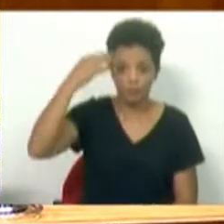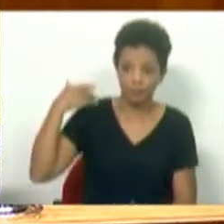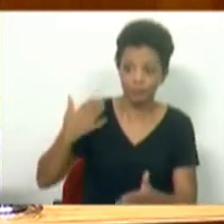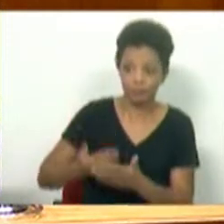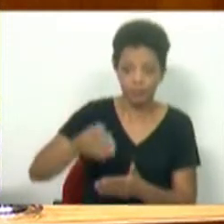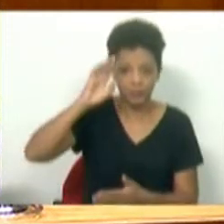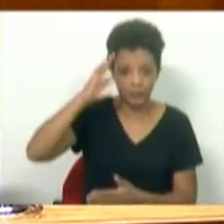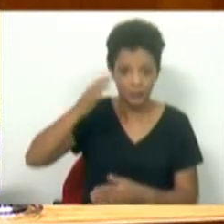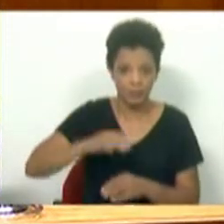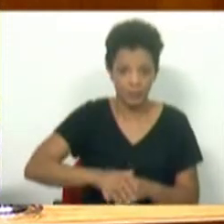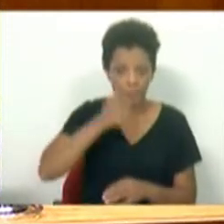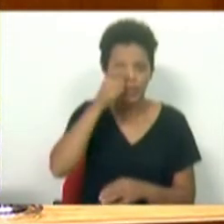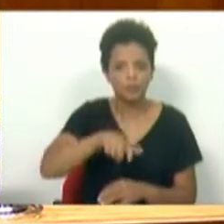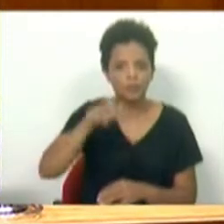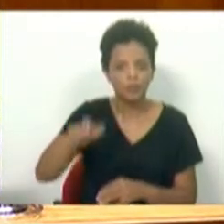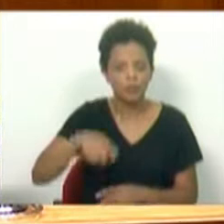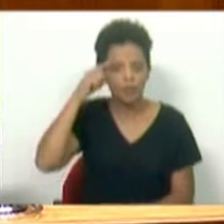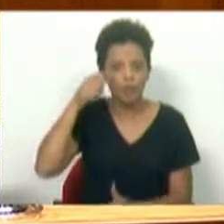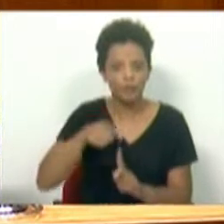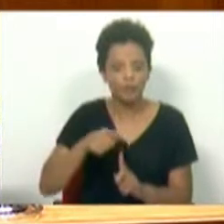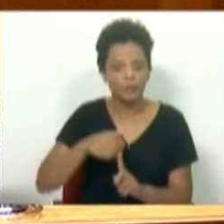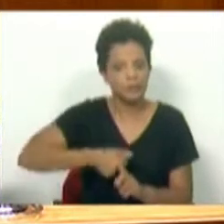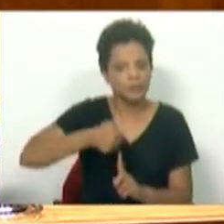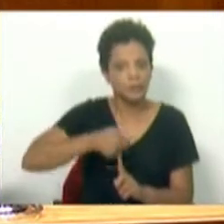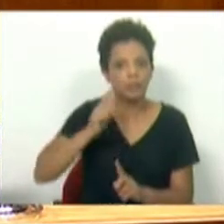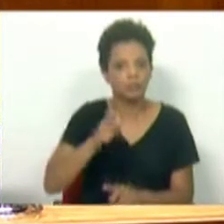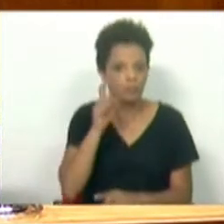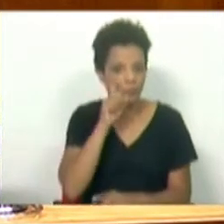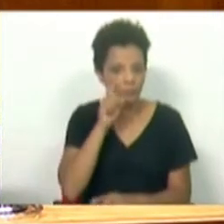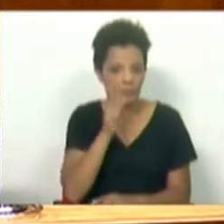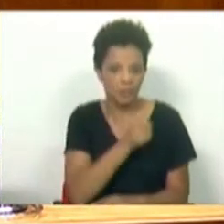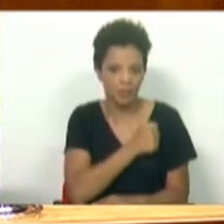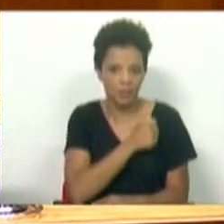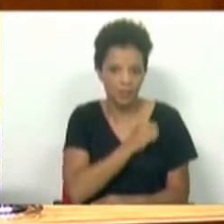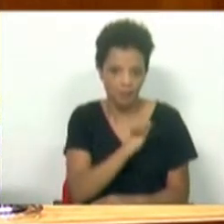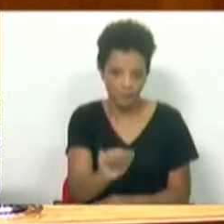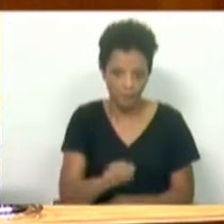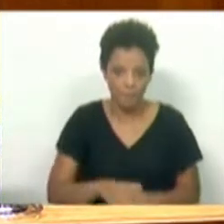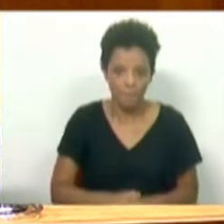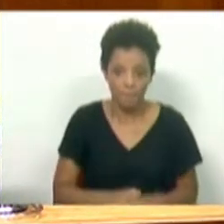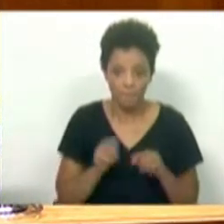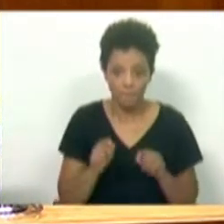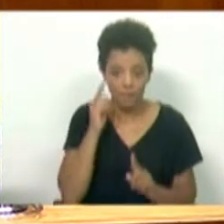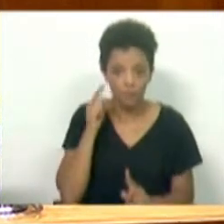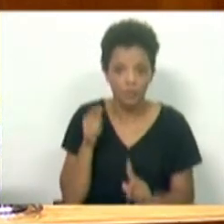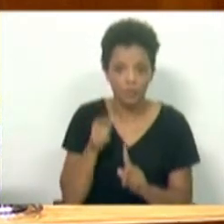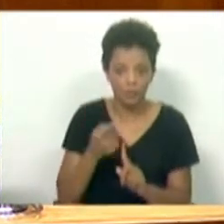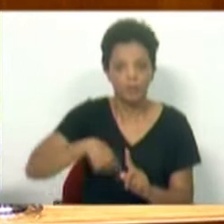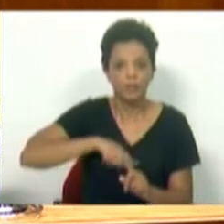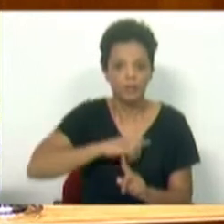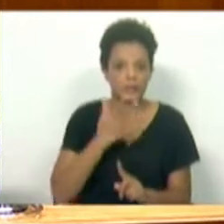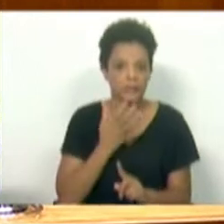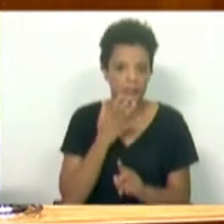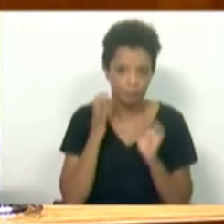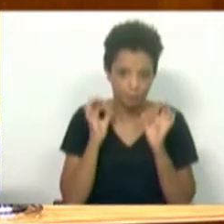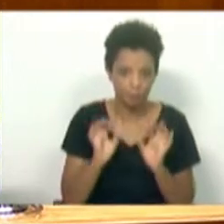sabemos o quanto as pessoas pretendem, acima de tudo, proteger a sua casa. Portanto, esse propósito, asseguramos,